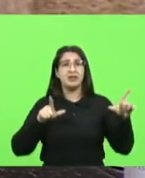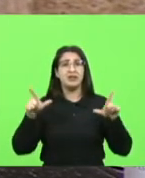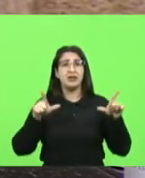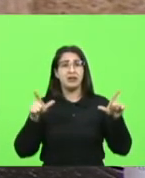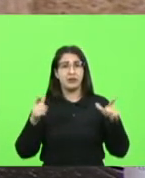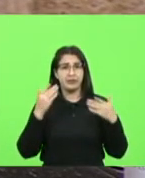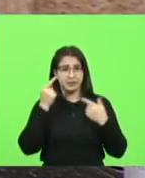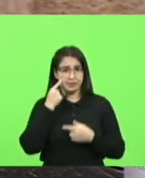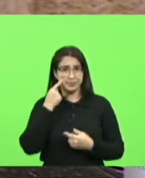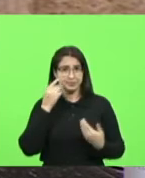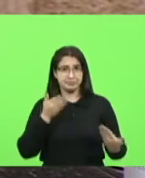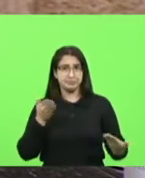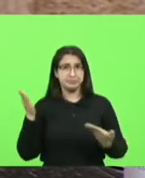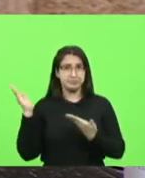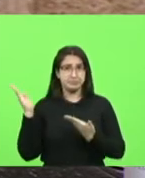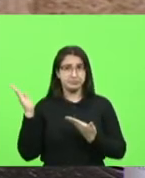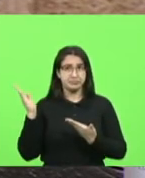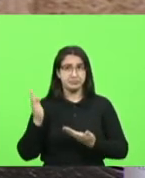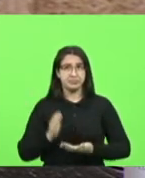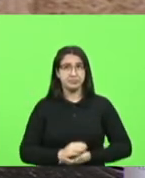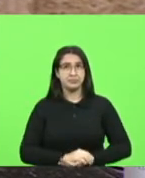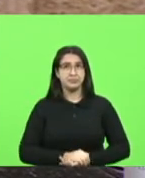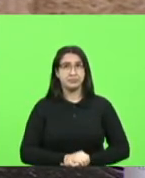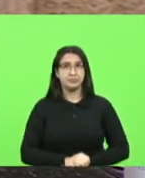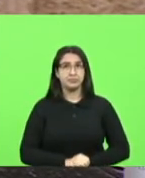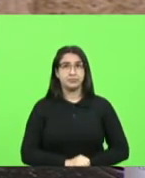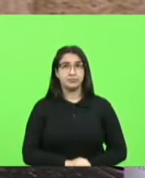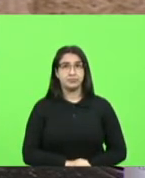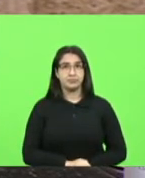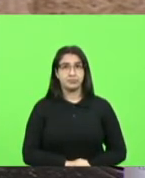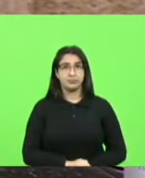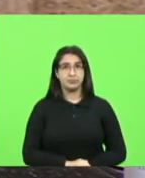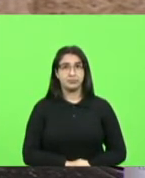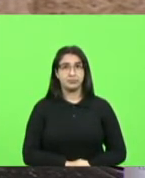foi que esse professor fez em sala de aula por favor